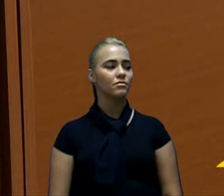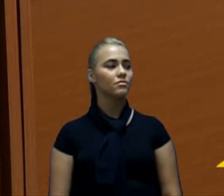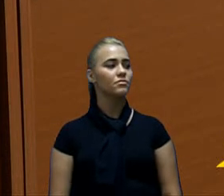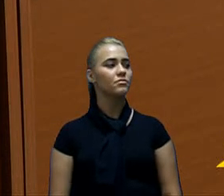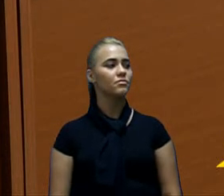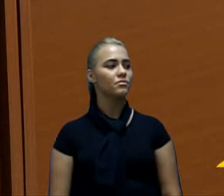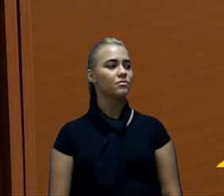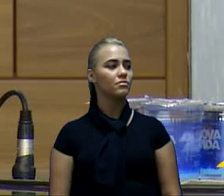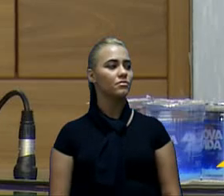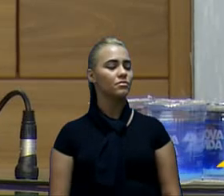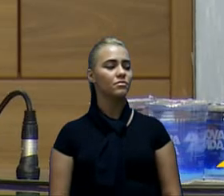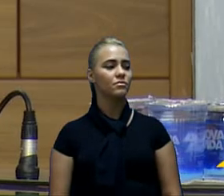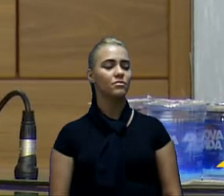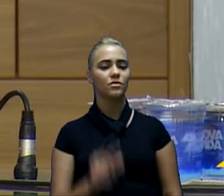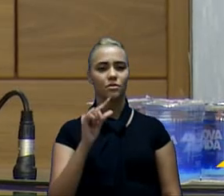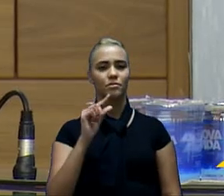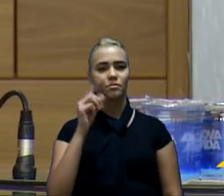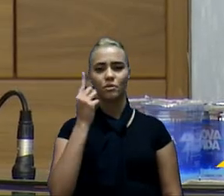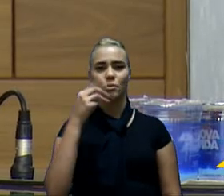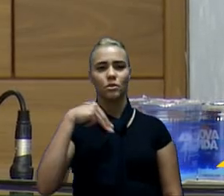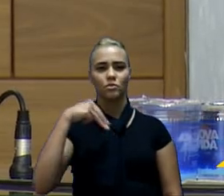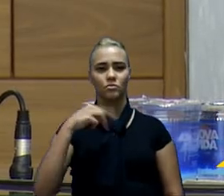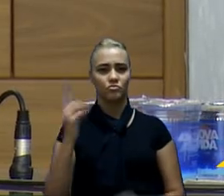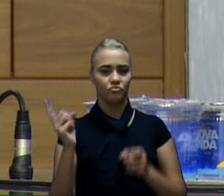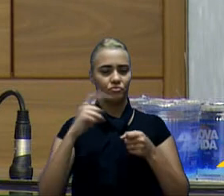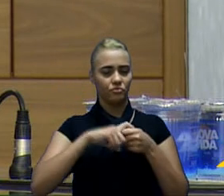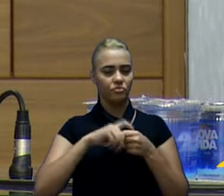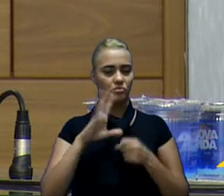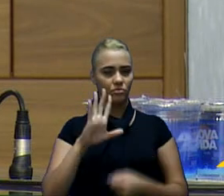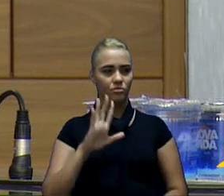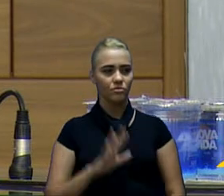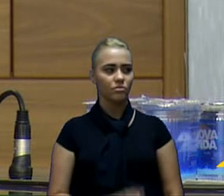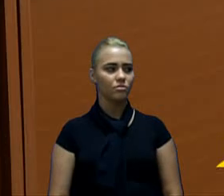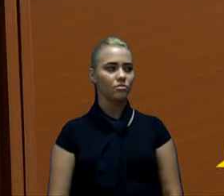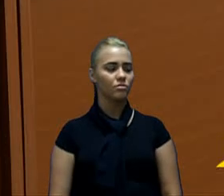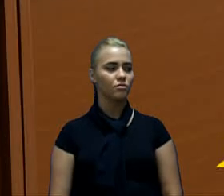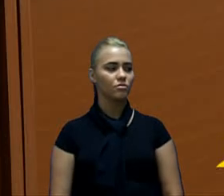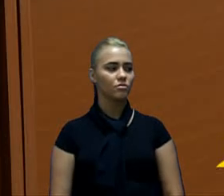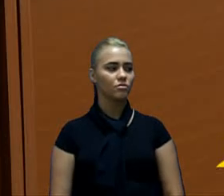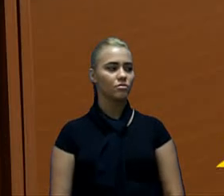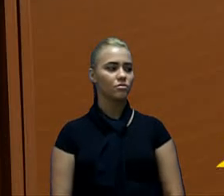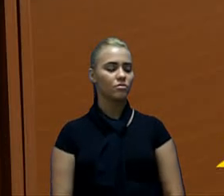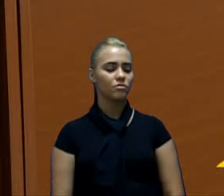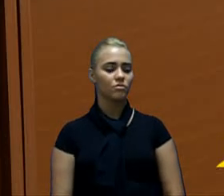só aguarda um minutinho, já retomamos, por favor. o vereador João Benicente.